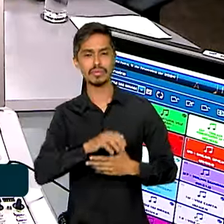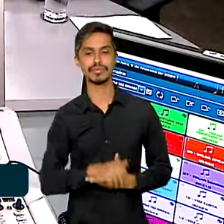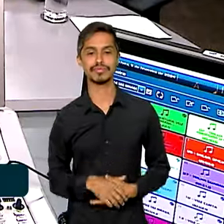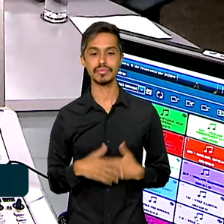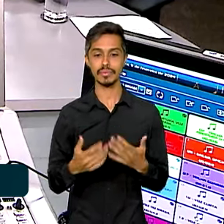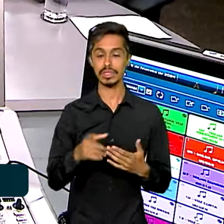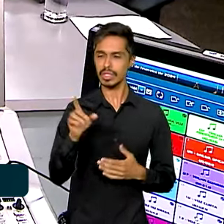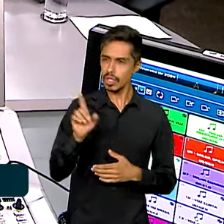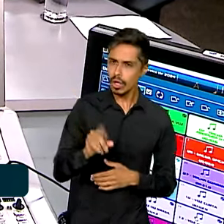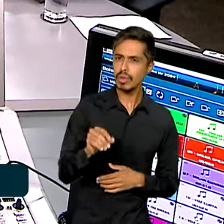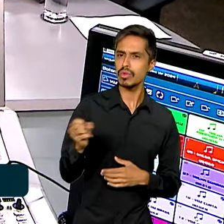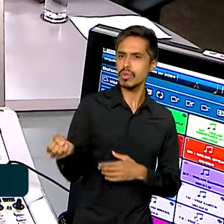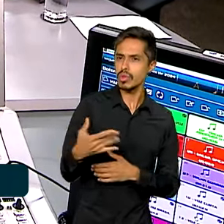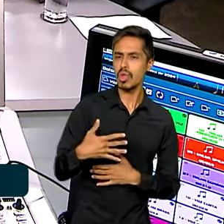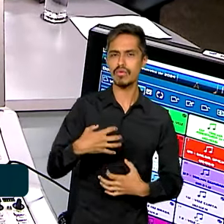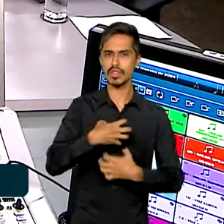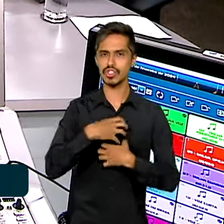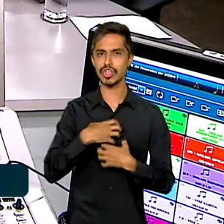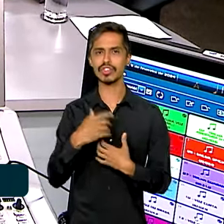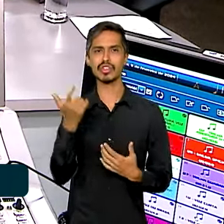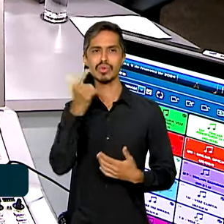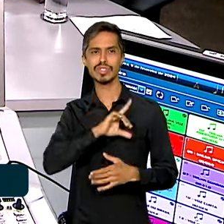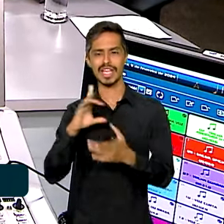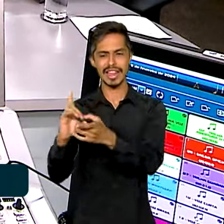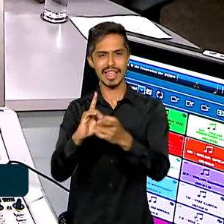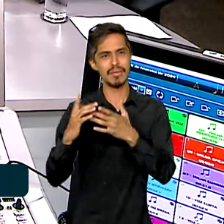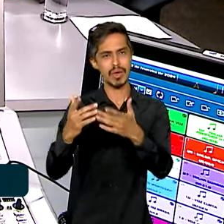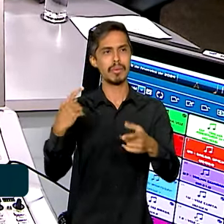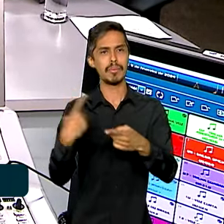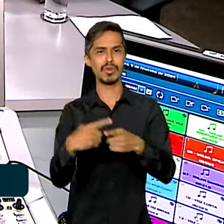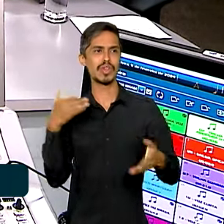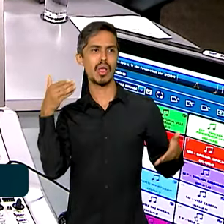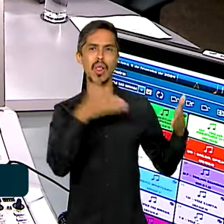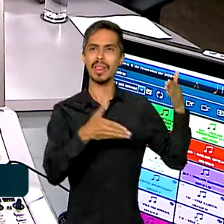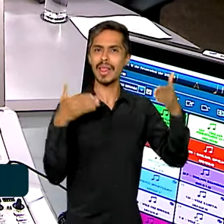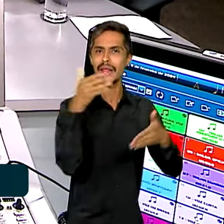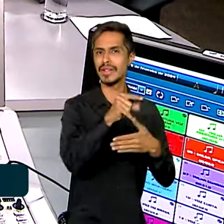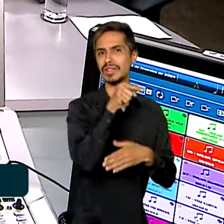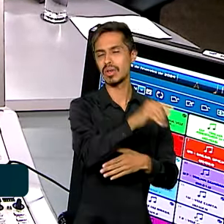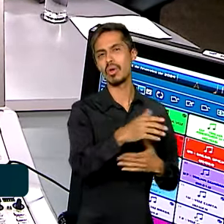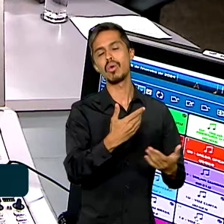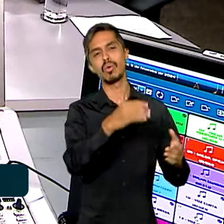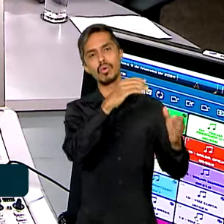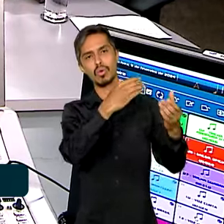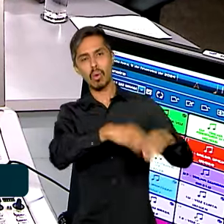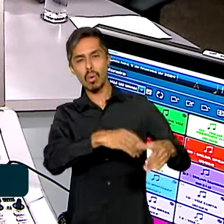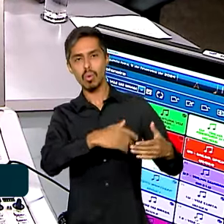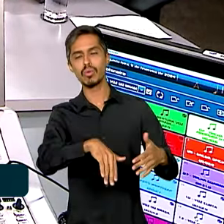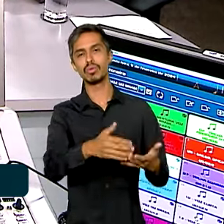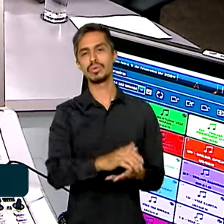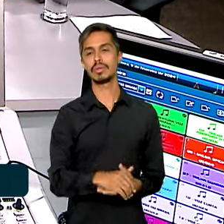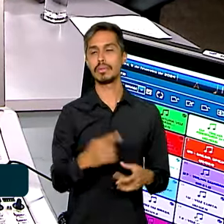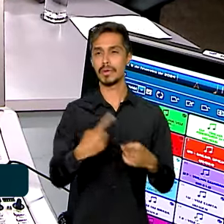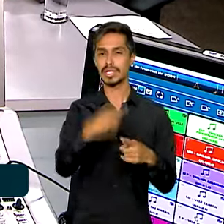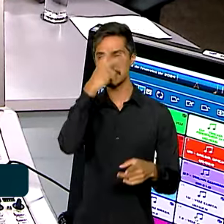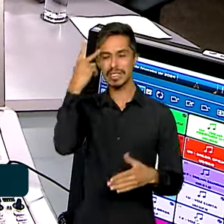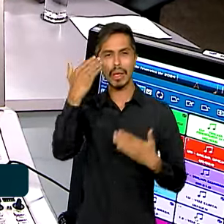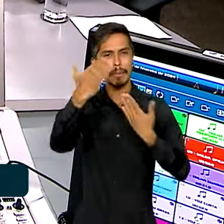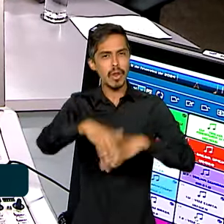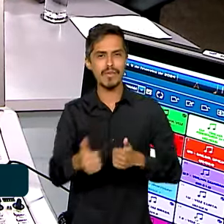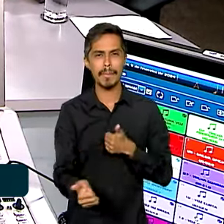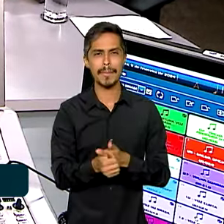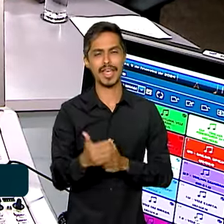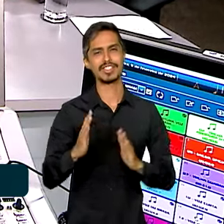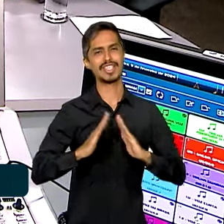esse novo formato também a democratizar o acesso aos cargos do Serviço Público Federal, né? Porque as pessoas vão conseguir fazer provas mais